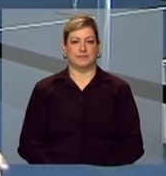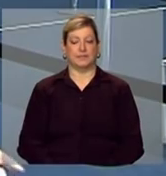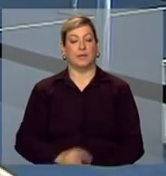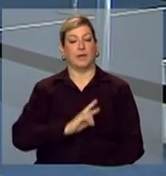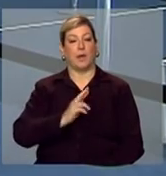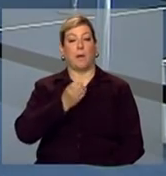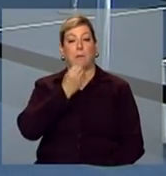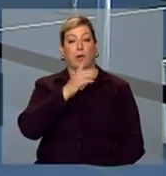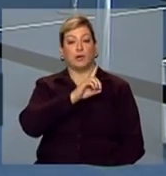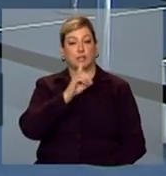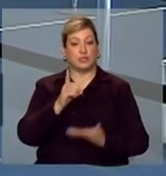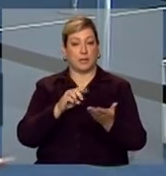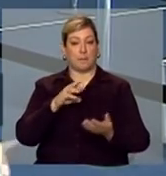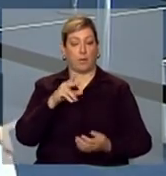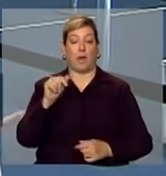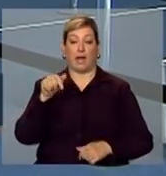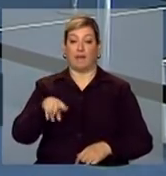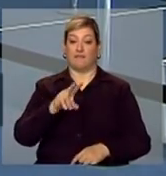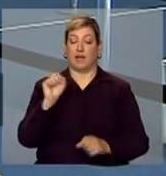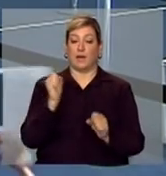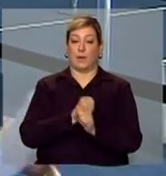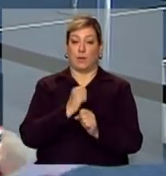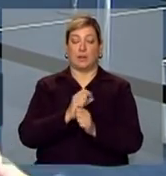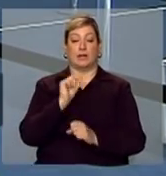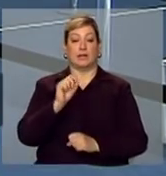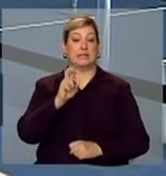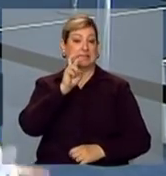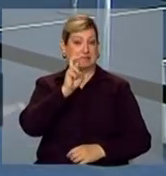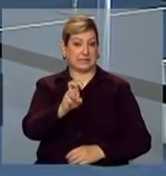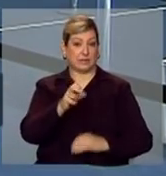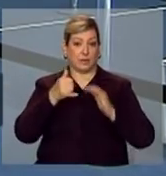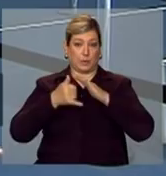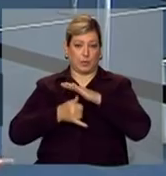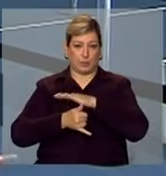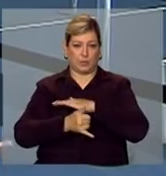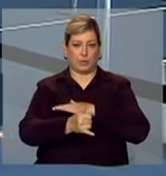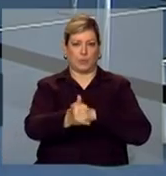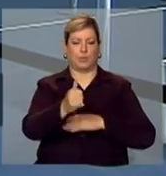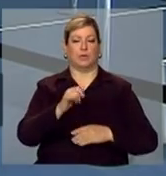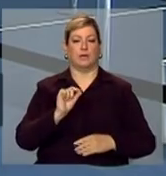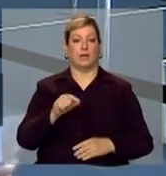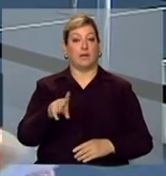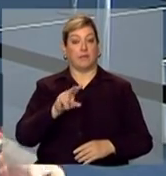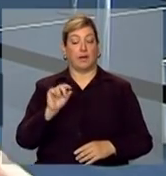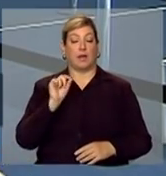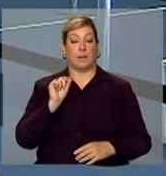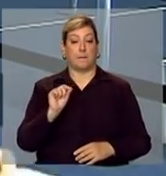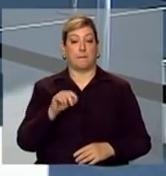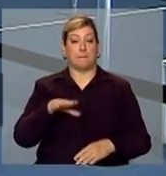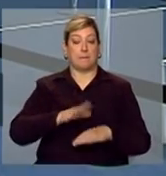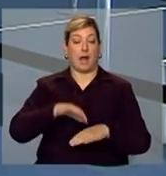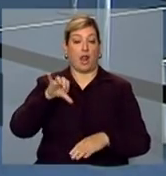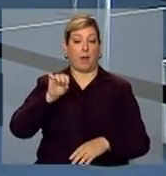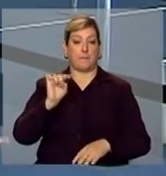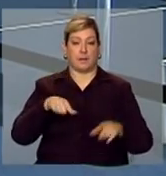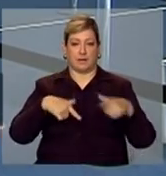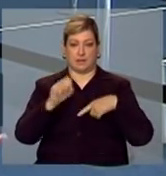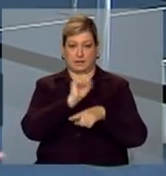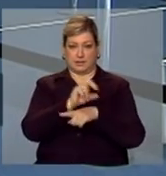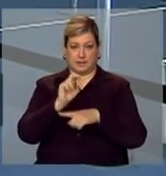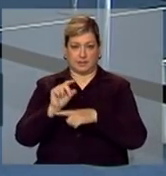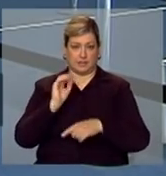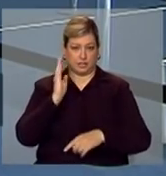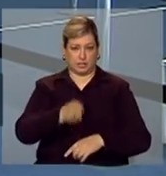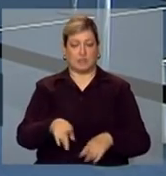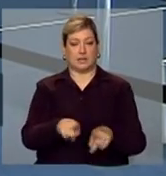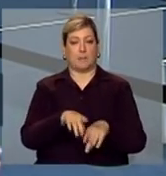Bom dia, Malu. Aqui vão ser construídos cinco submarinos, o que deve gerar mais de 9 mil empregos diretos e mais